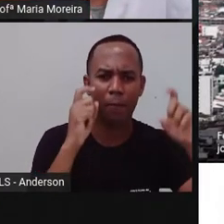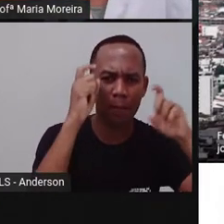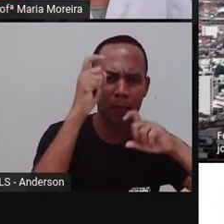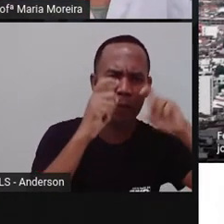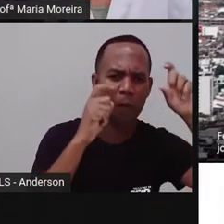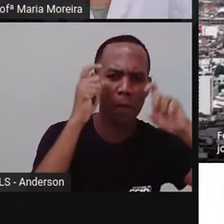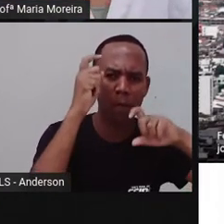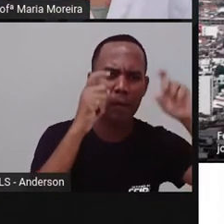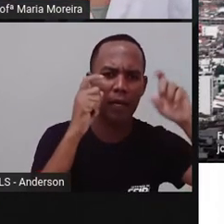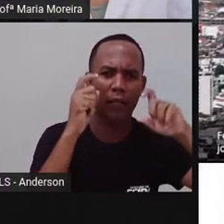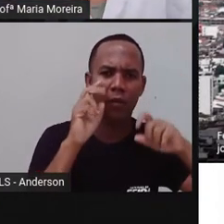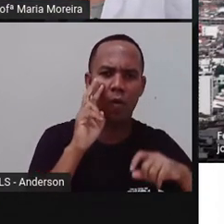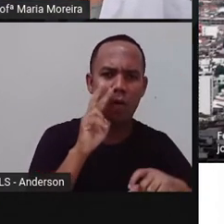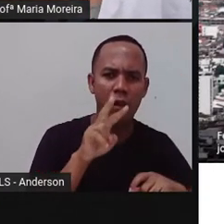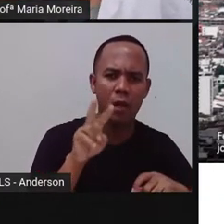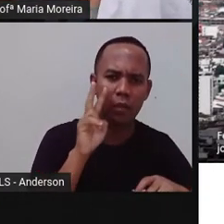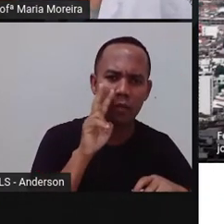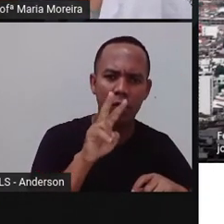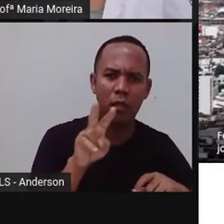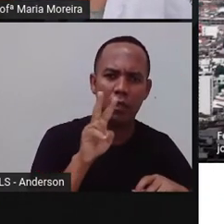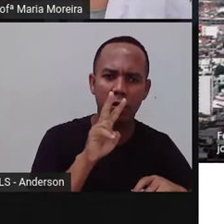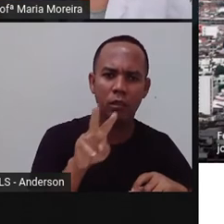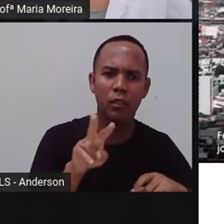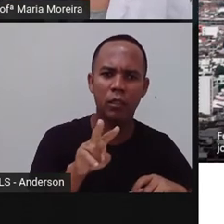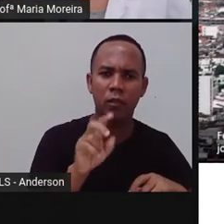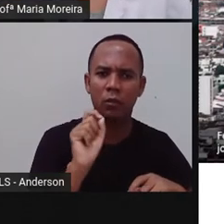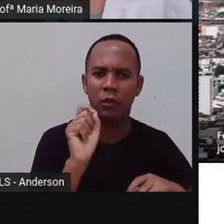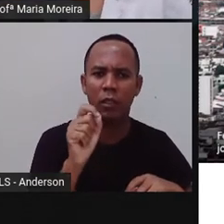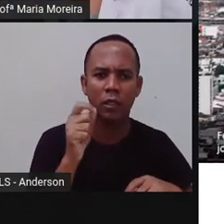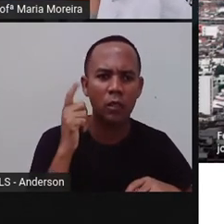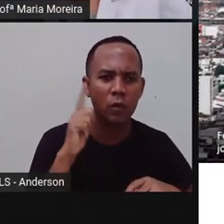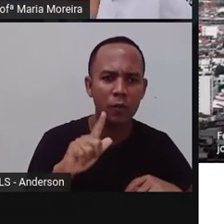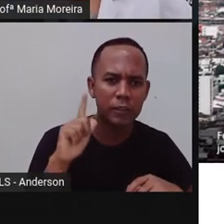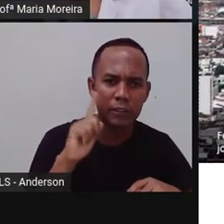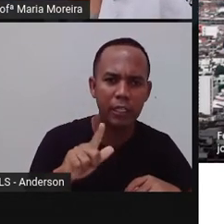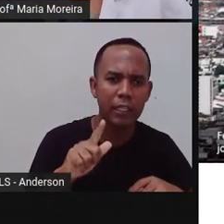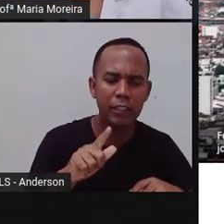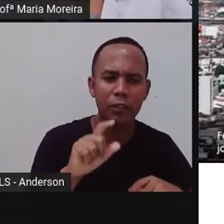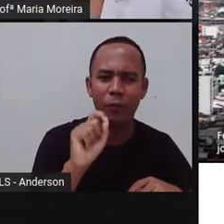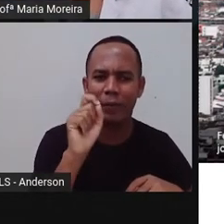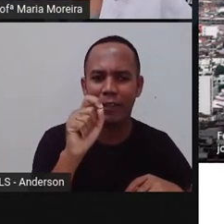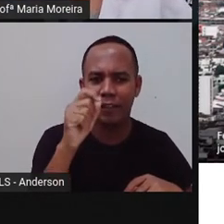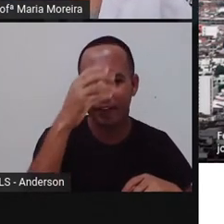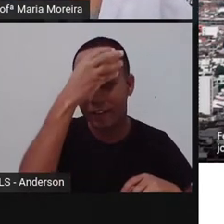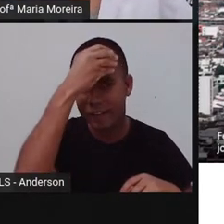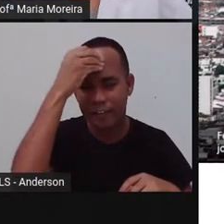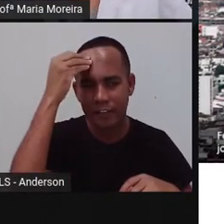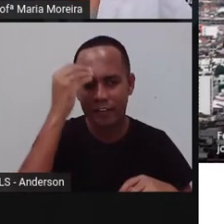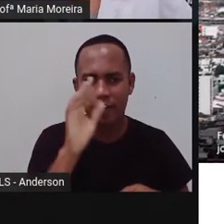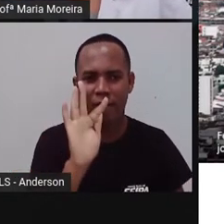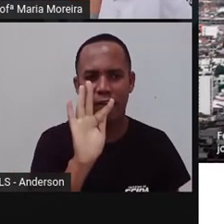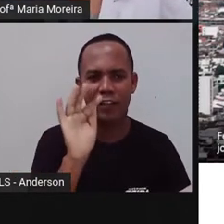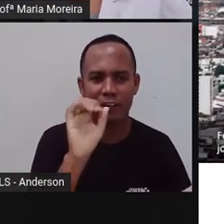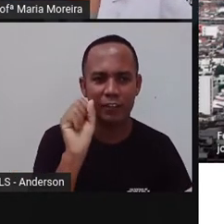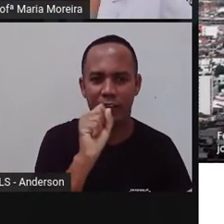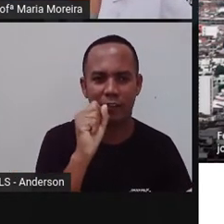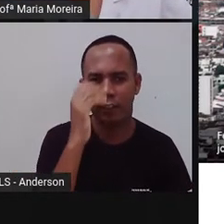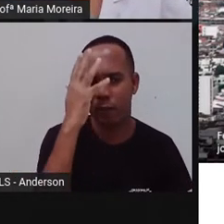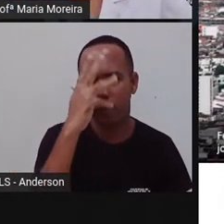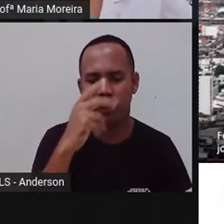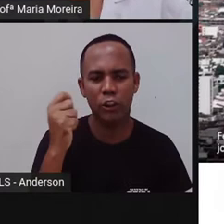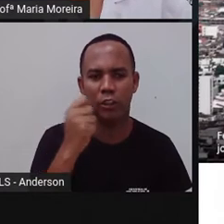preocupado e está só olhando, né, aquela parte que a gente consegue ver da nossa cidade que esquece, às vezes, que Feira é lindíssima.